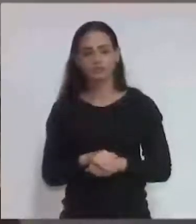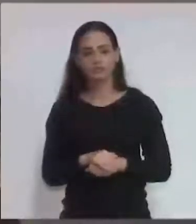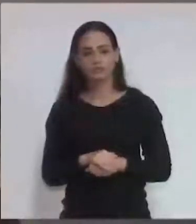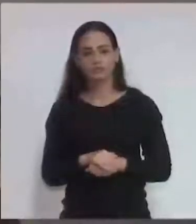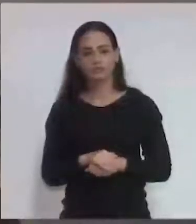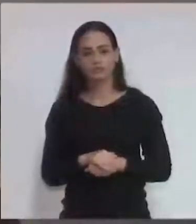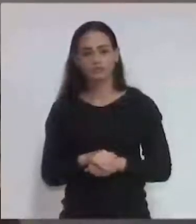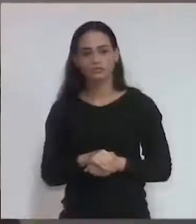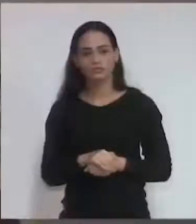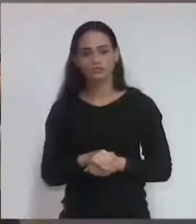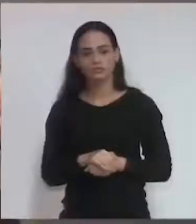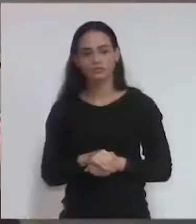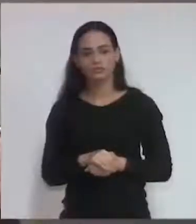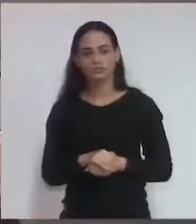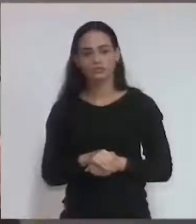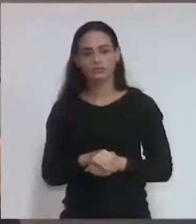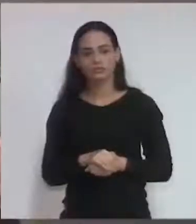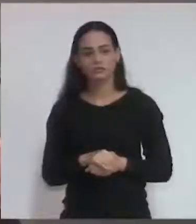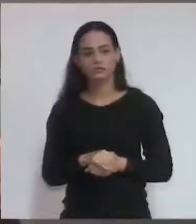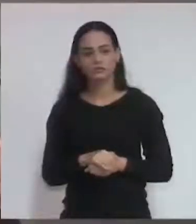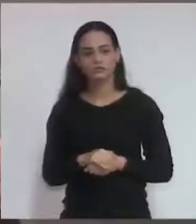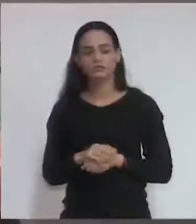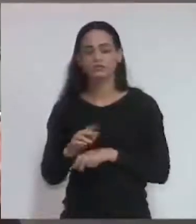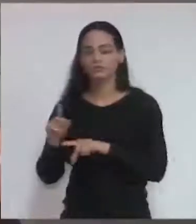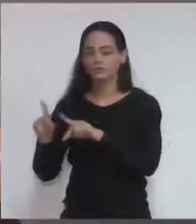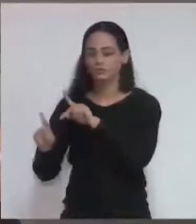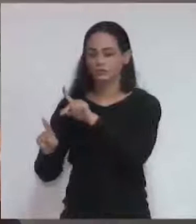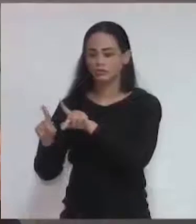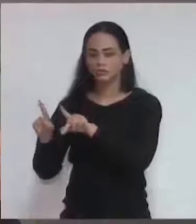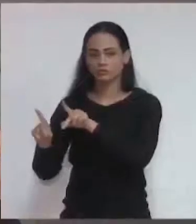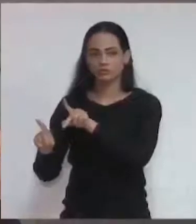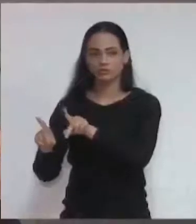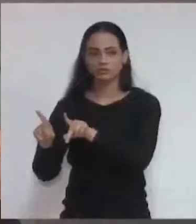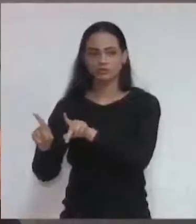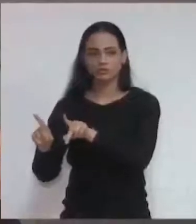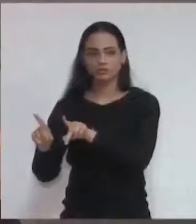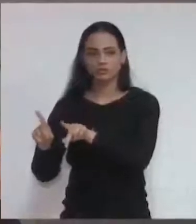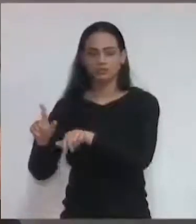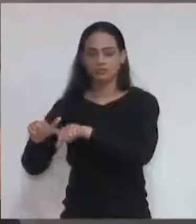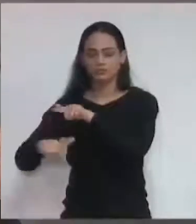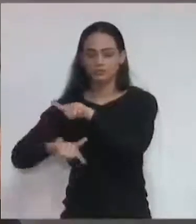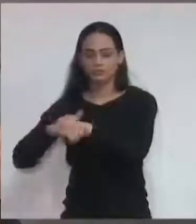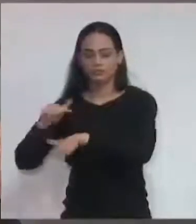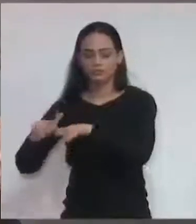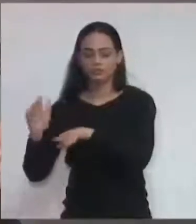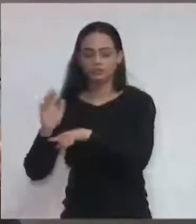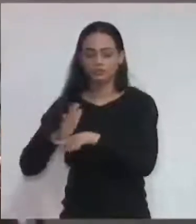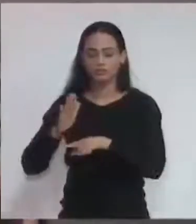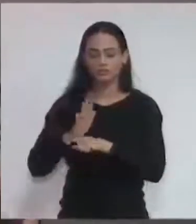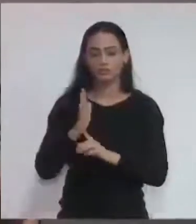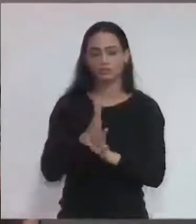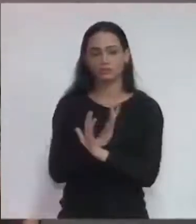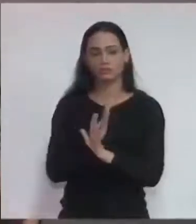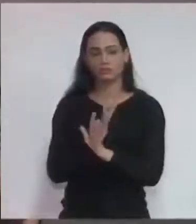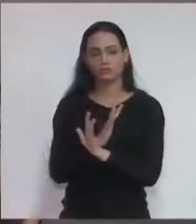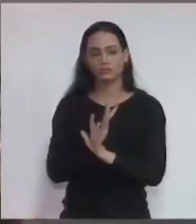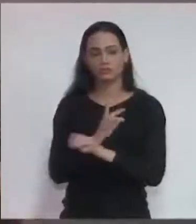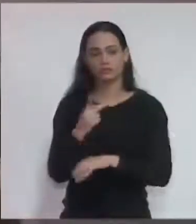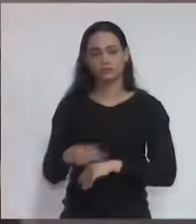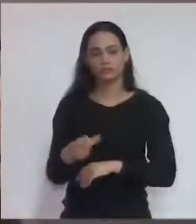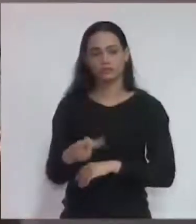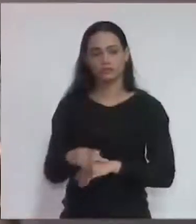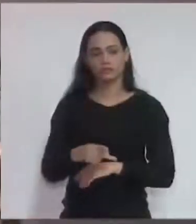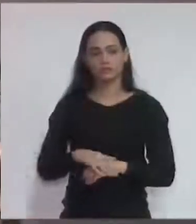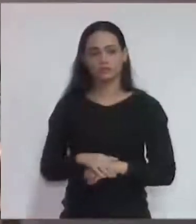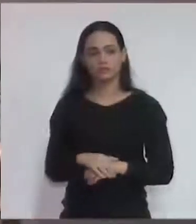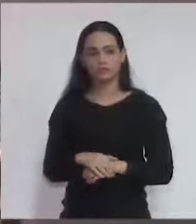grande serviço que tem emprestado a nossa cidade. Que muitas pessoas consigam ter